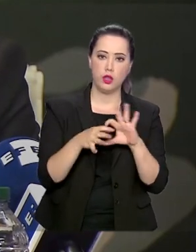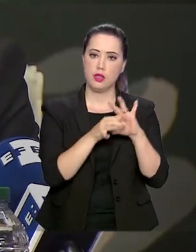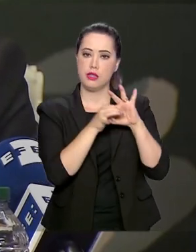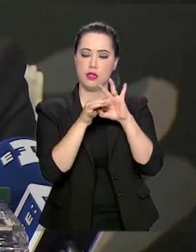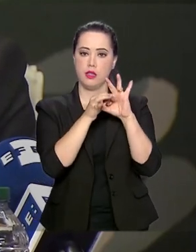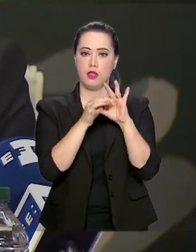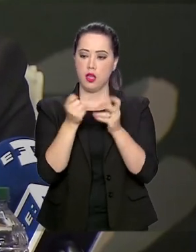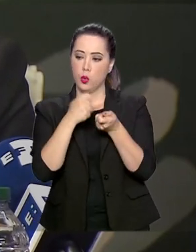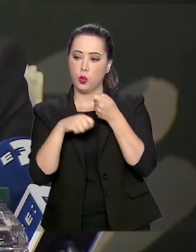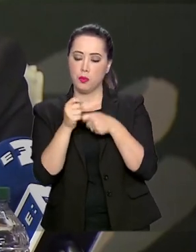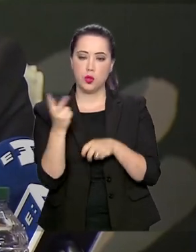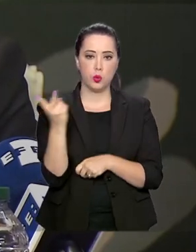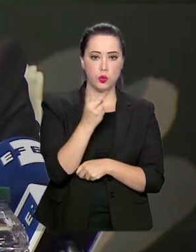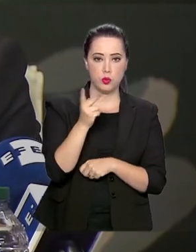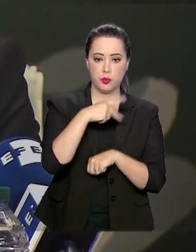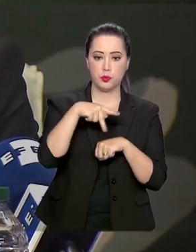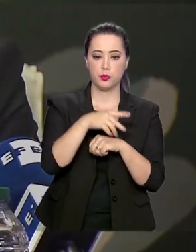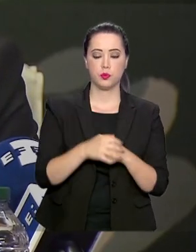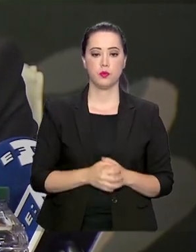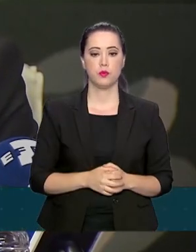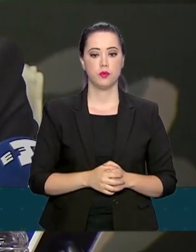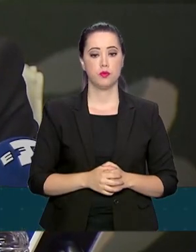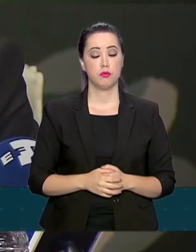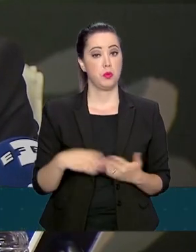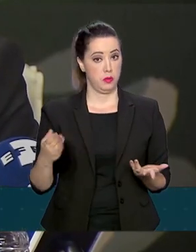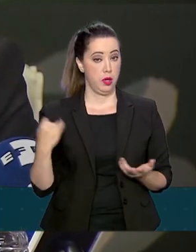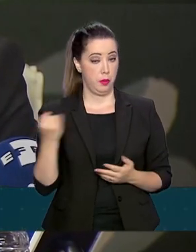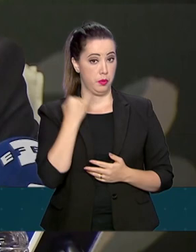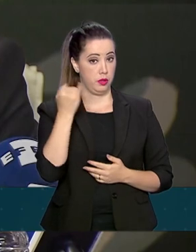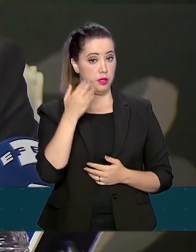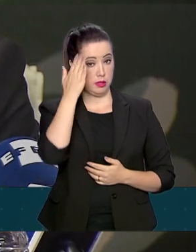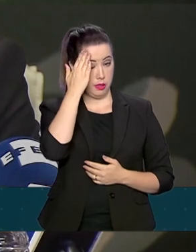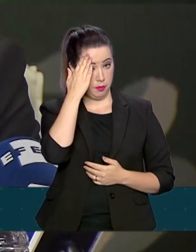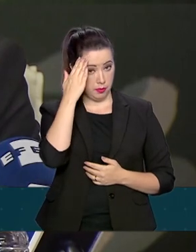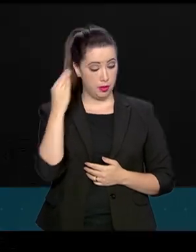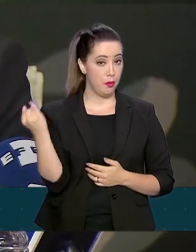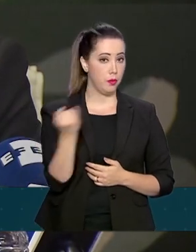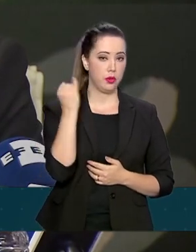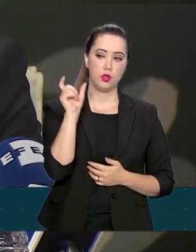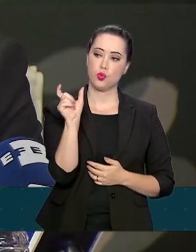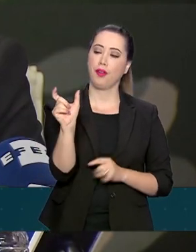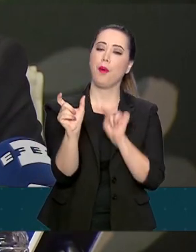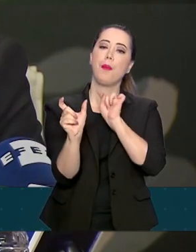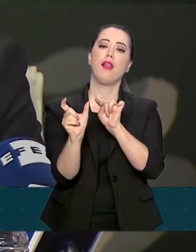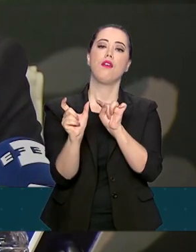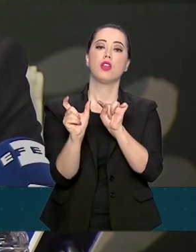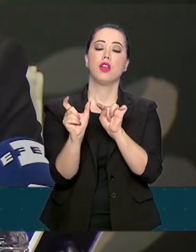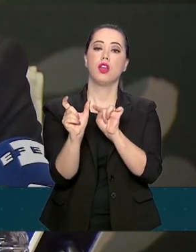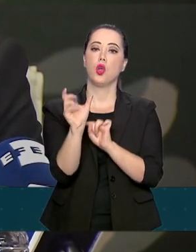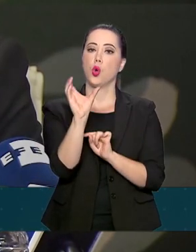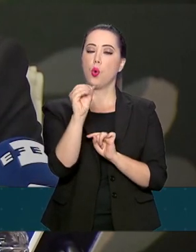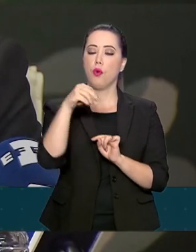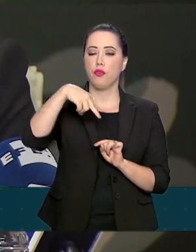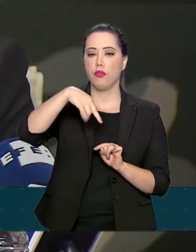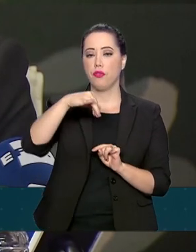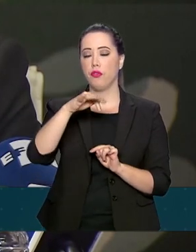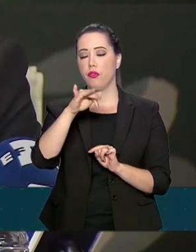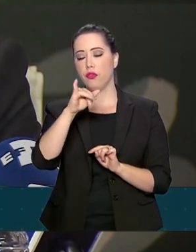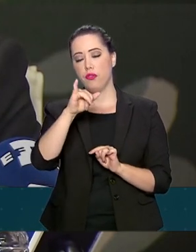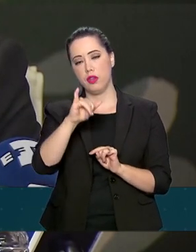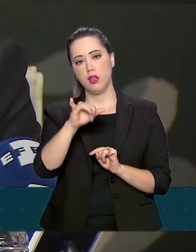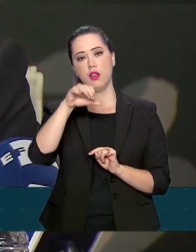econômicas entre os dois países. A palavra-chave na economia se chama confiança. O que eu quero é transmitir isso para esses